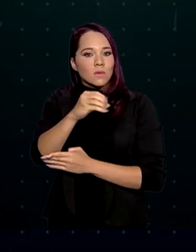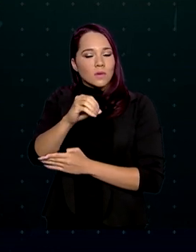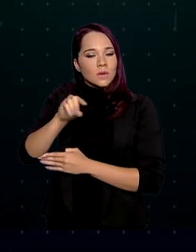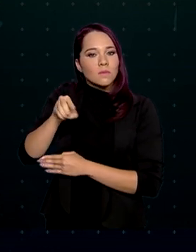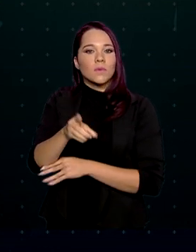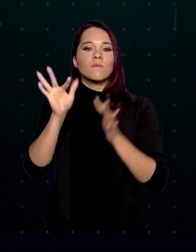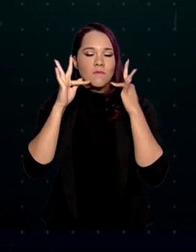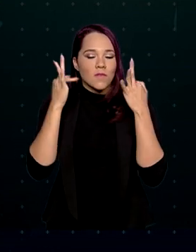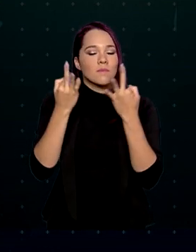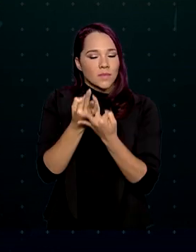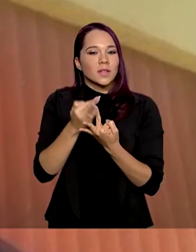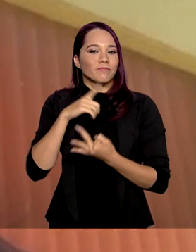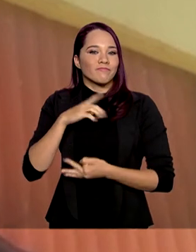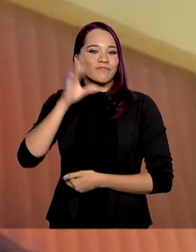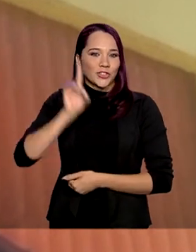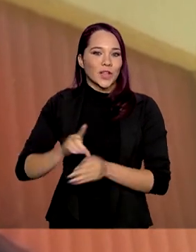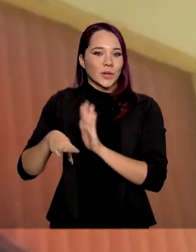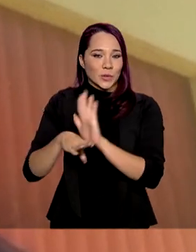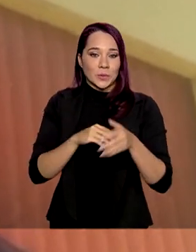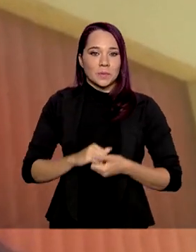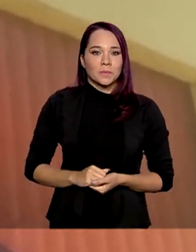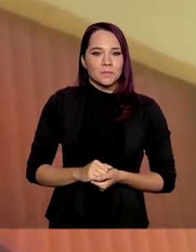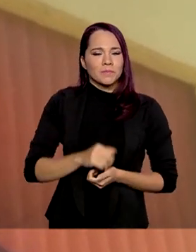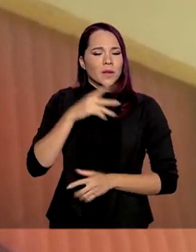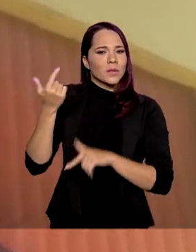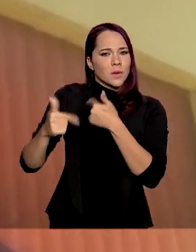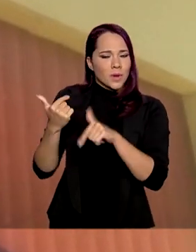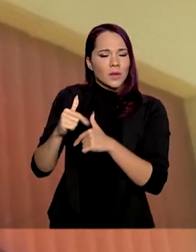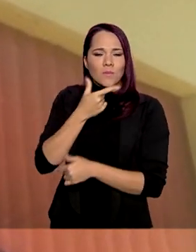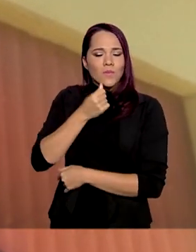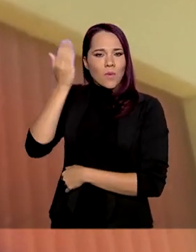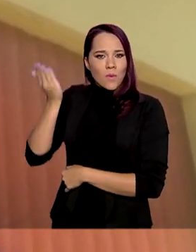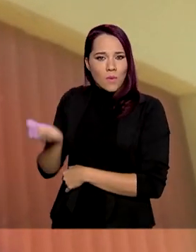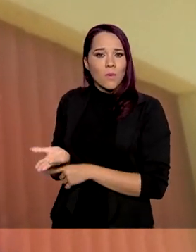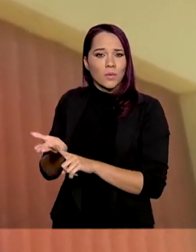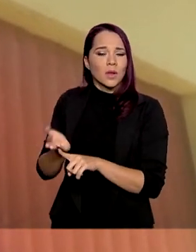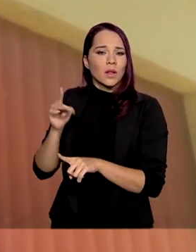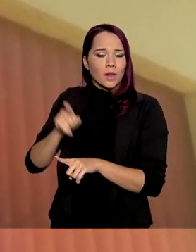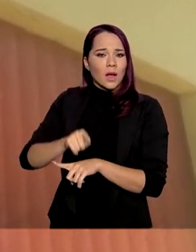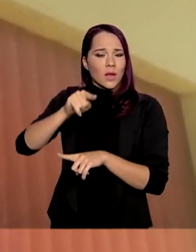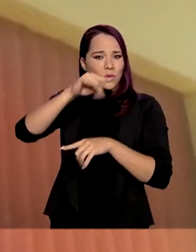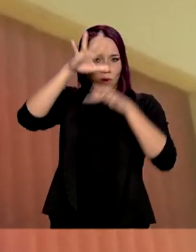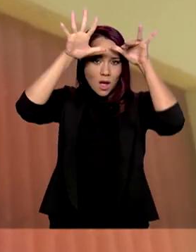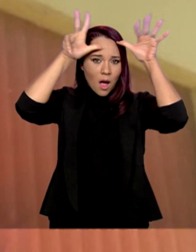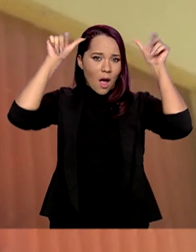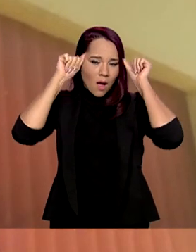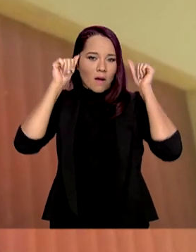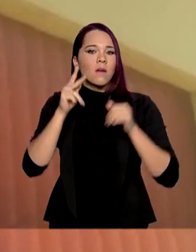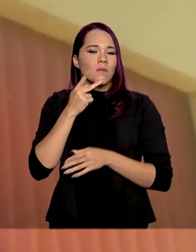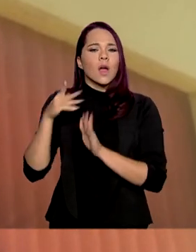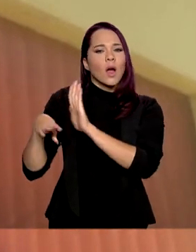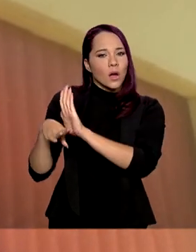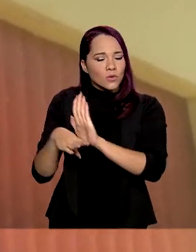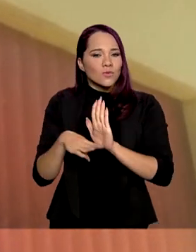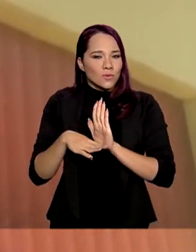famílias beneficiadas. O trabalhador Diógeno Alves, de Rio Branco, no Acre, afirma que ajuda